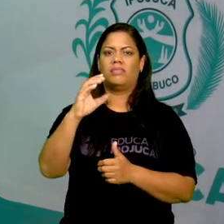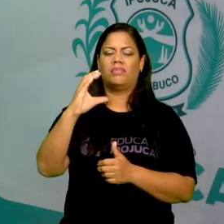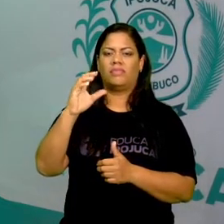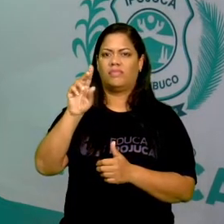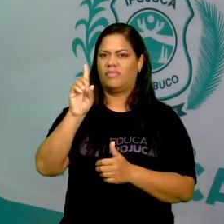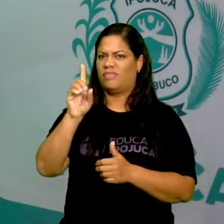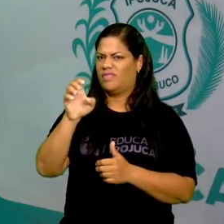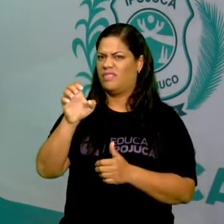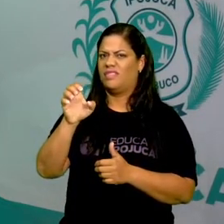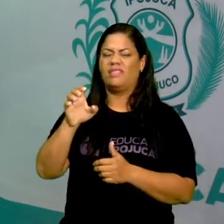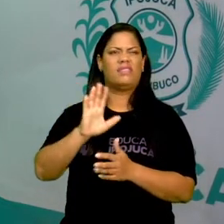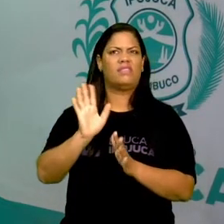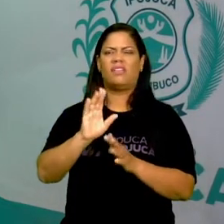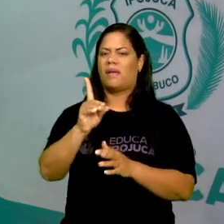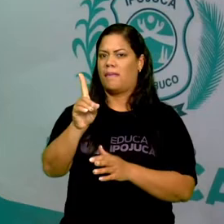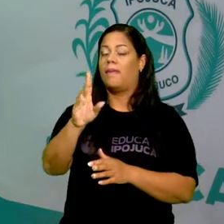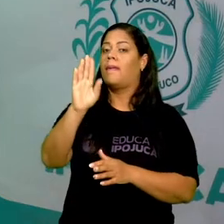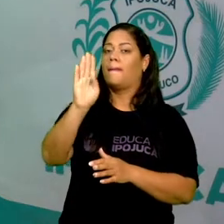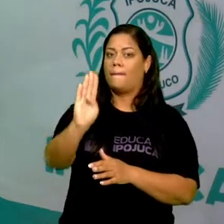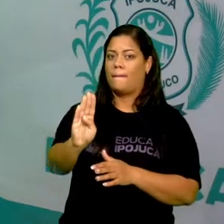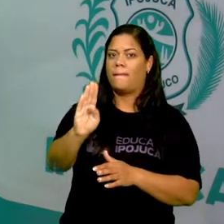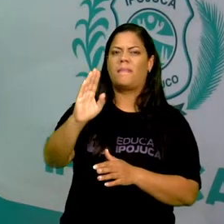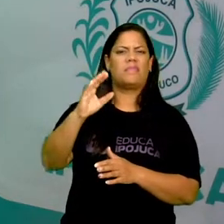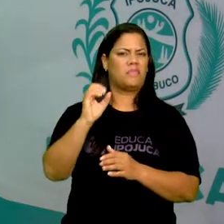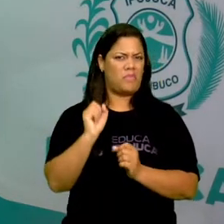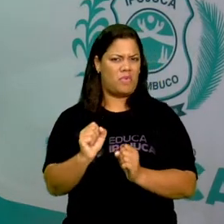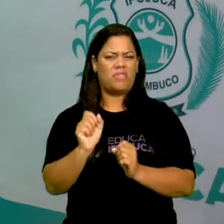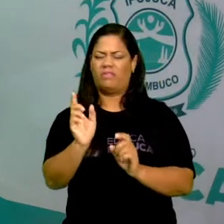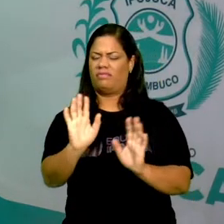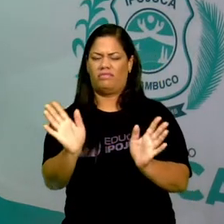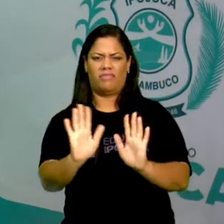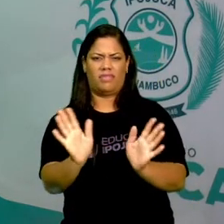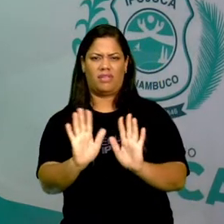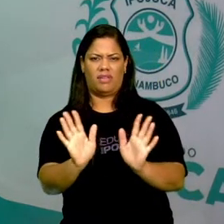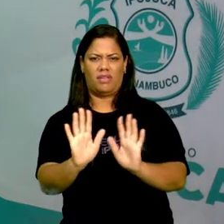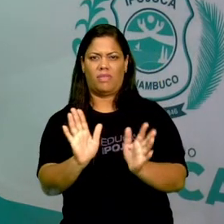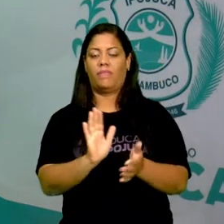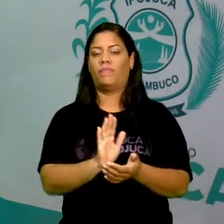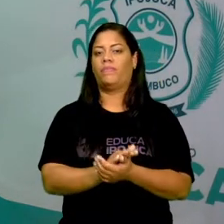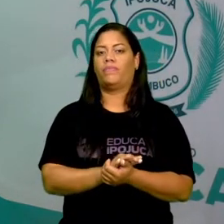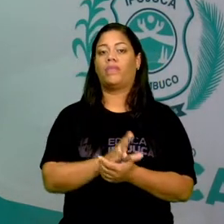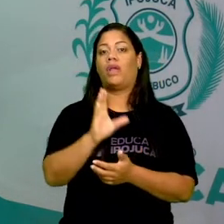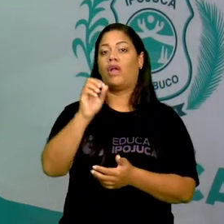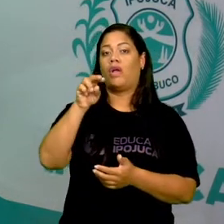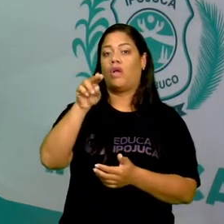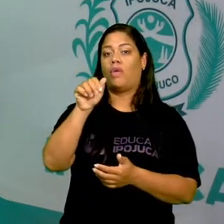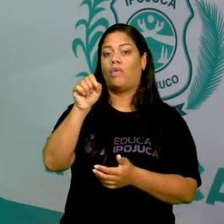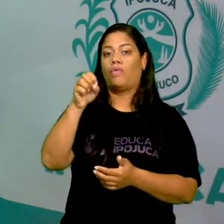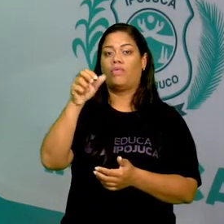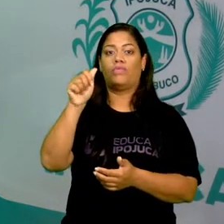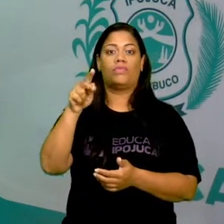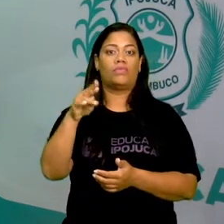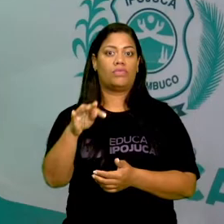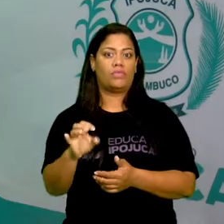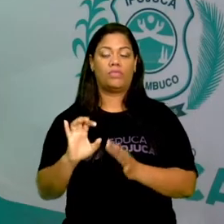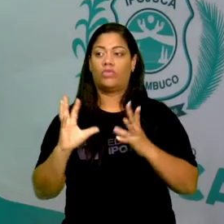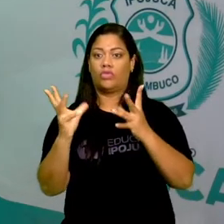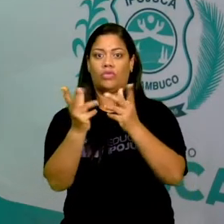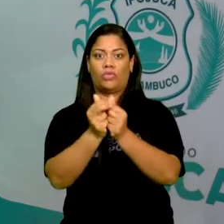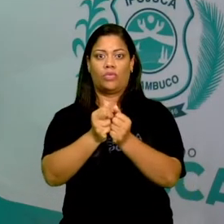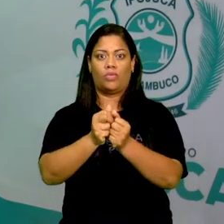maneira nenhuma. Não existe nenhuma palavra que seja